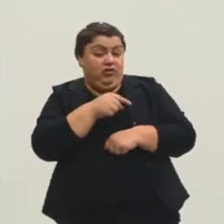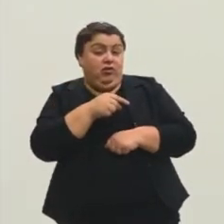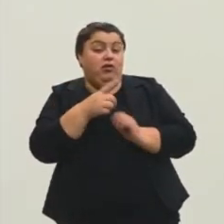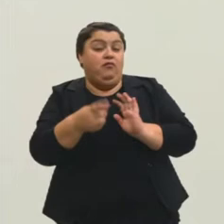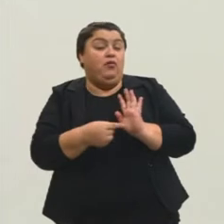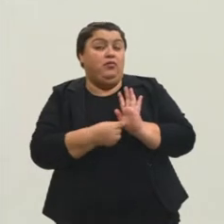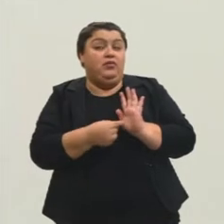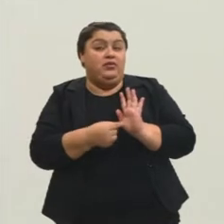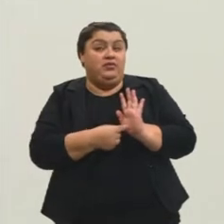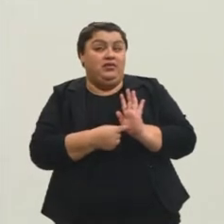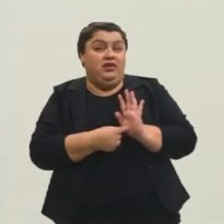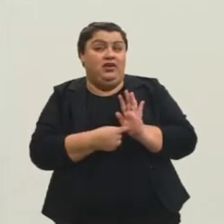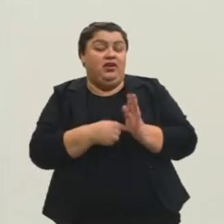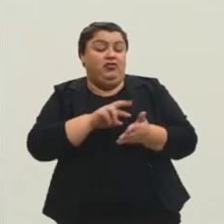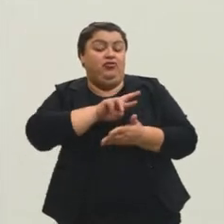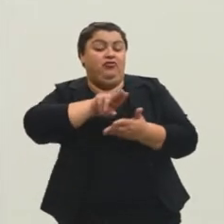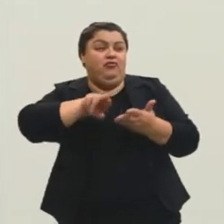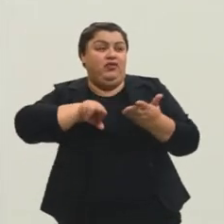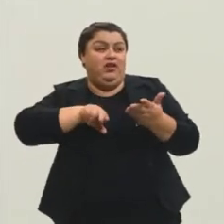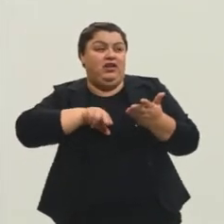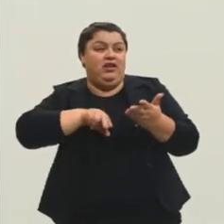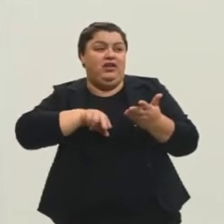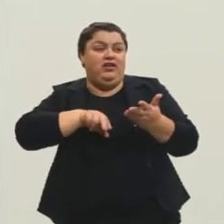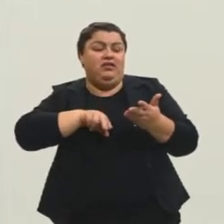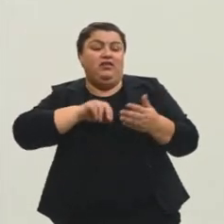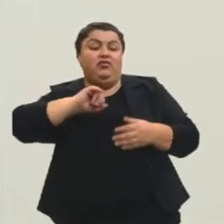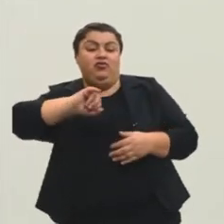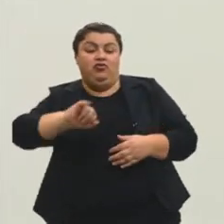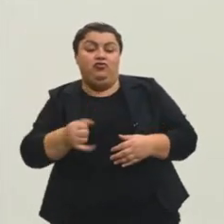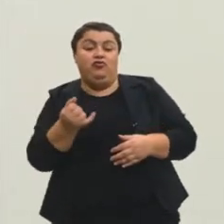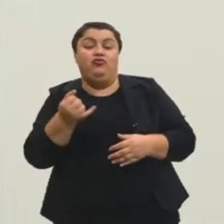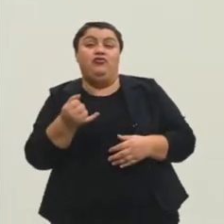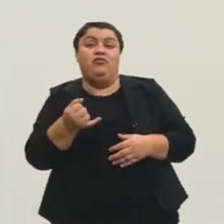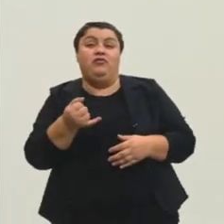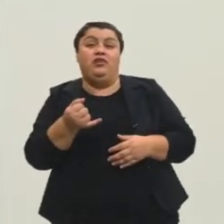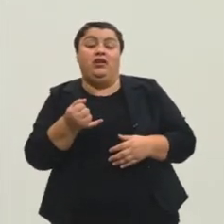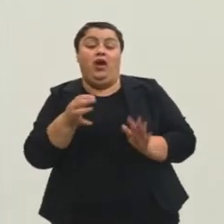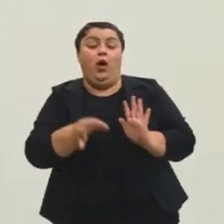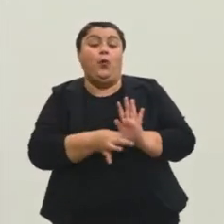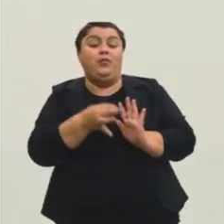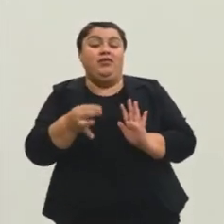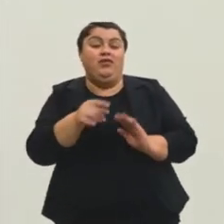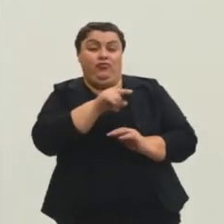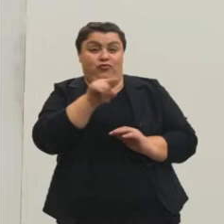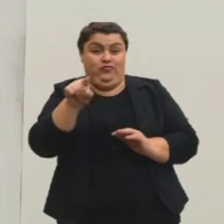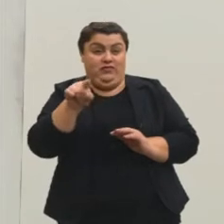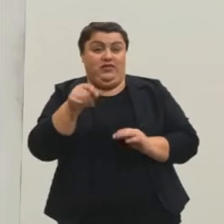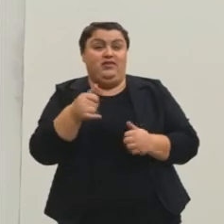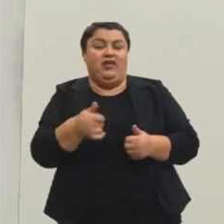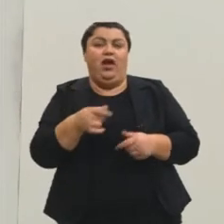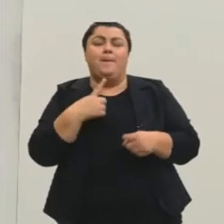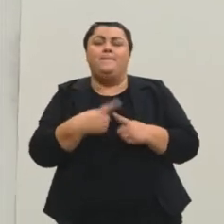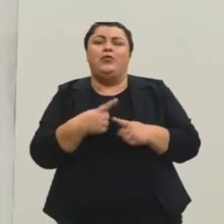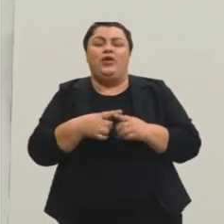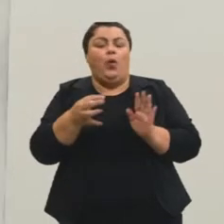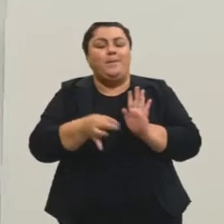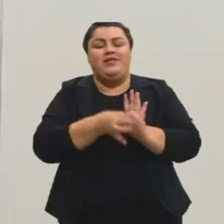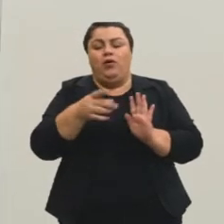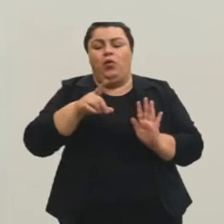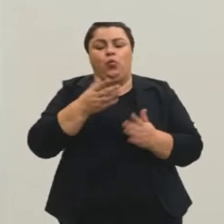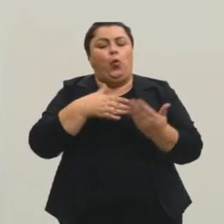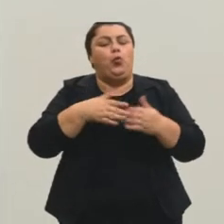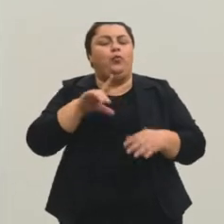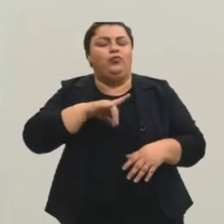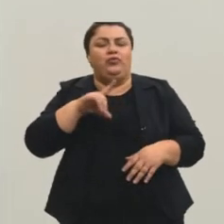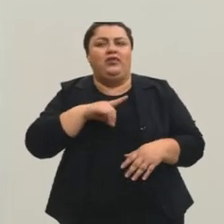vocês diversas formas de justificar a opinião de vocês, tá? Porque opinião todo mundo tem